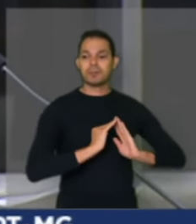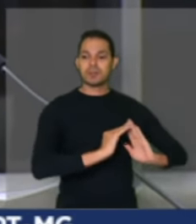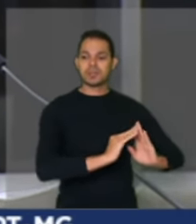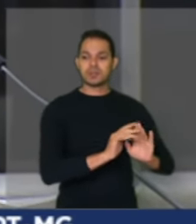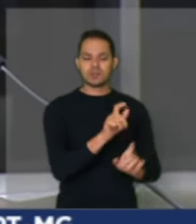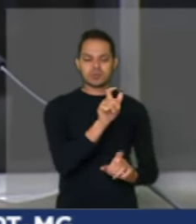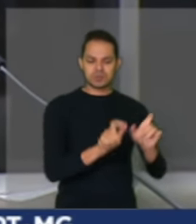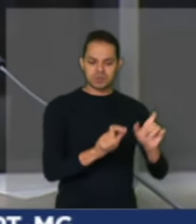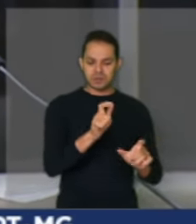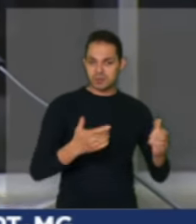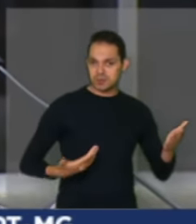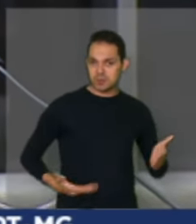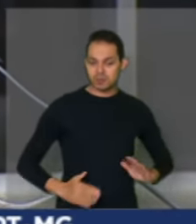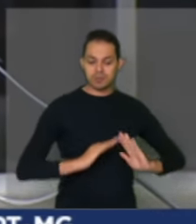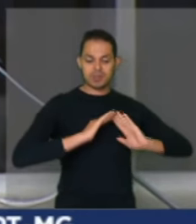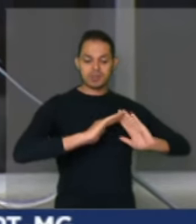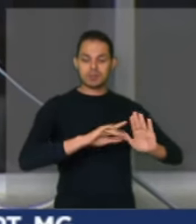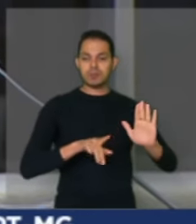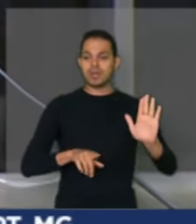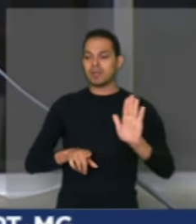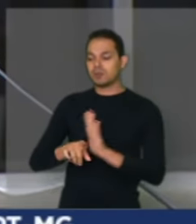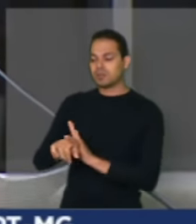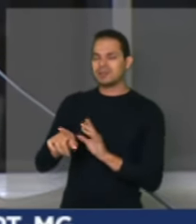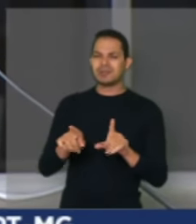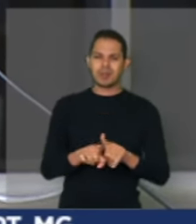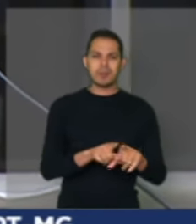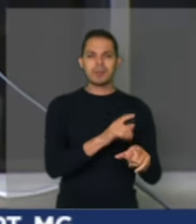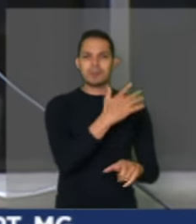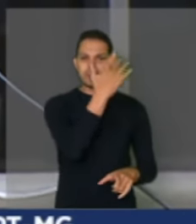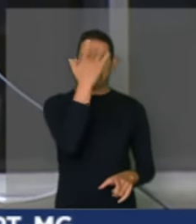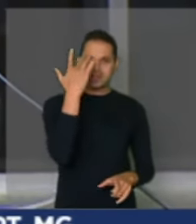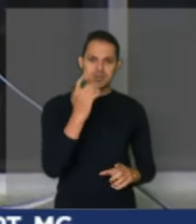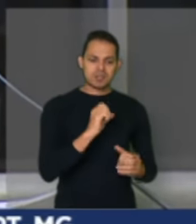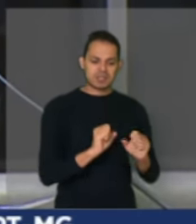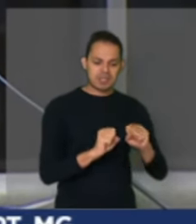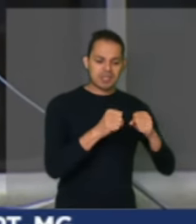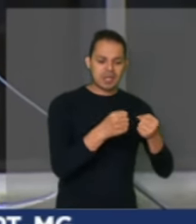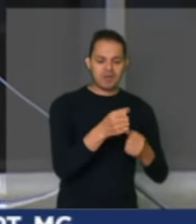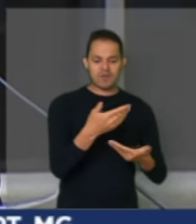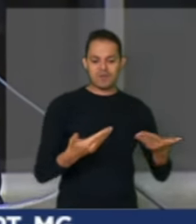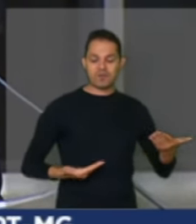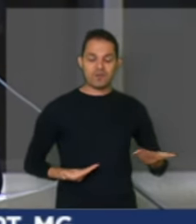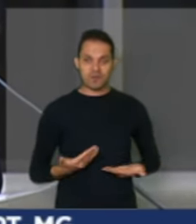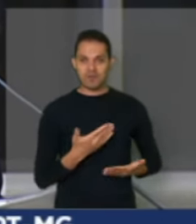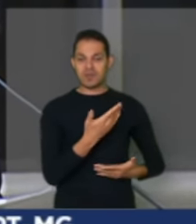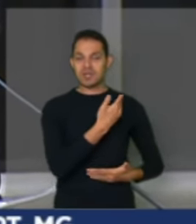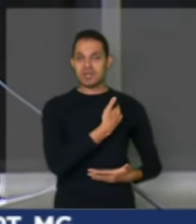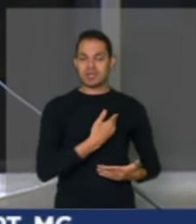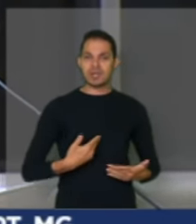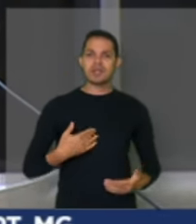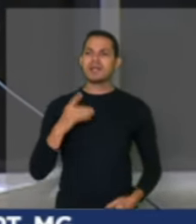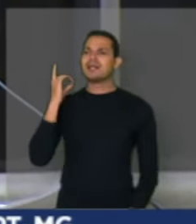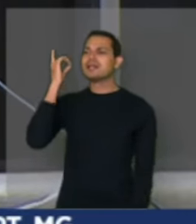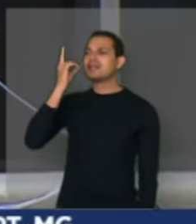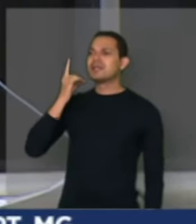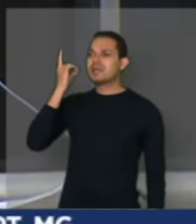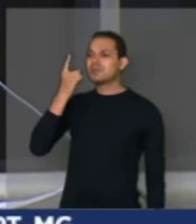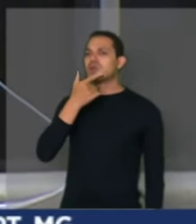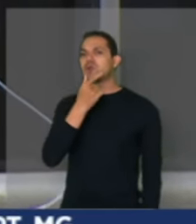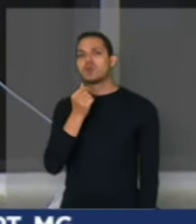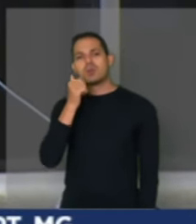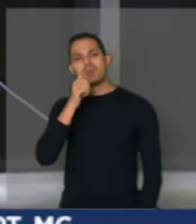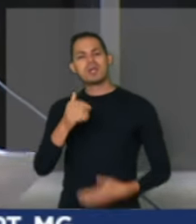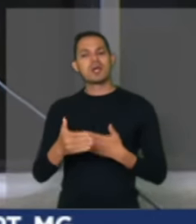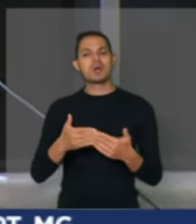públicos e por aqueles que defendem o serviço público. Qual deputado ou deputada tem coragem